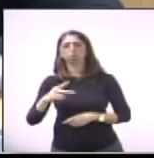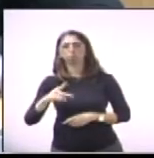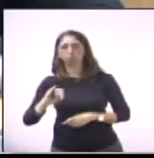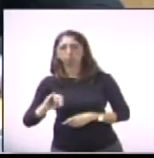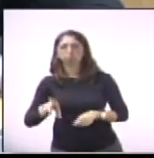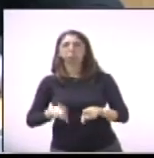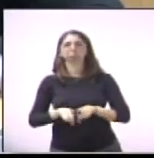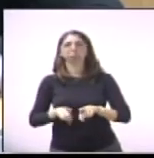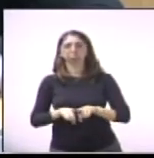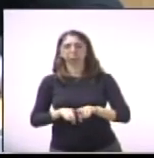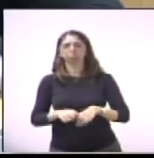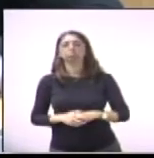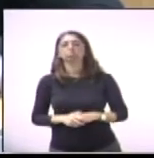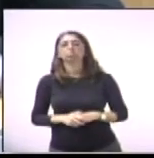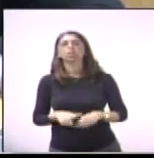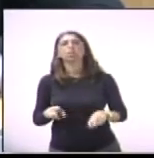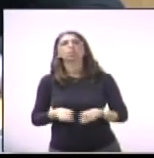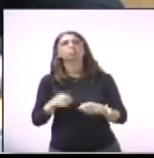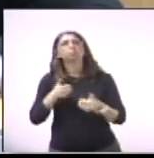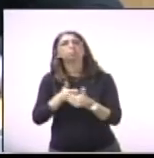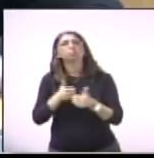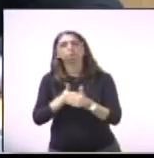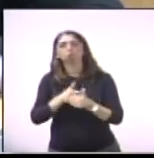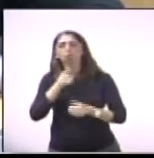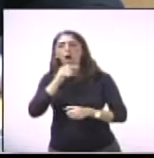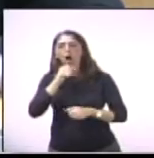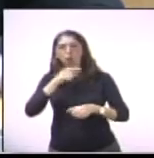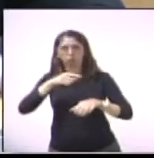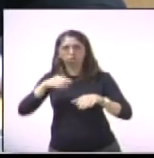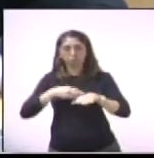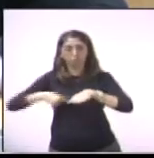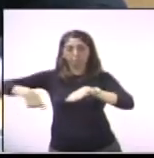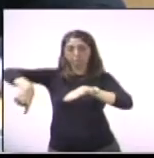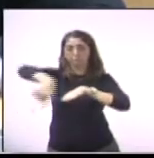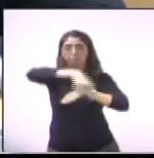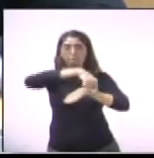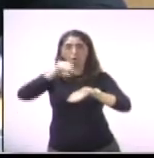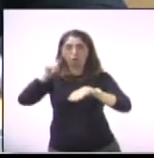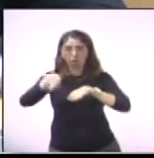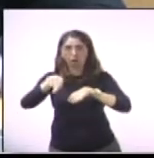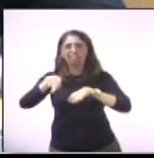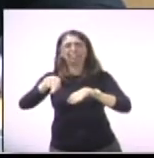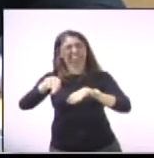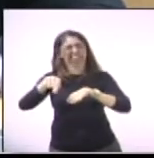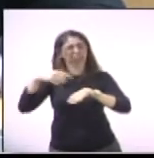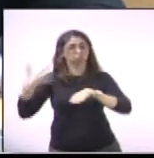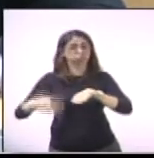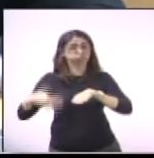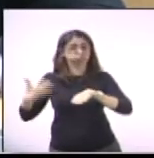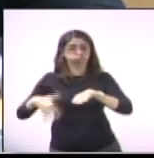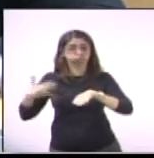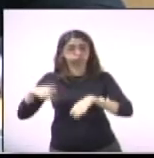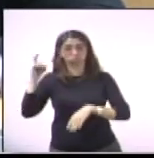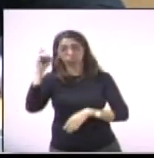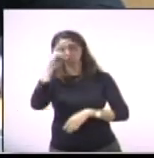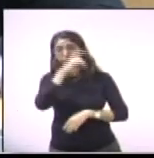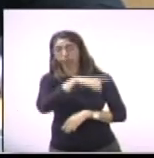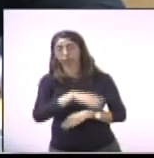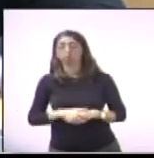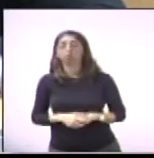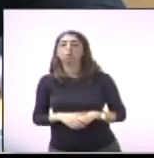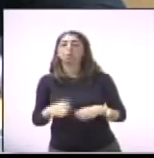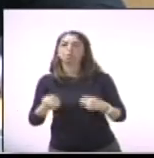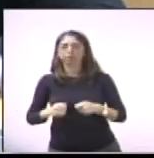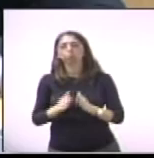balão do Fantanário. Então, eu gostaria de pedir também para o líder de governo que converse ao setor competente